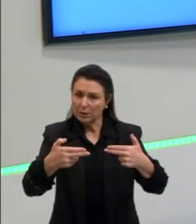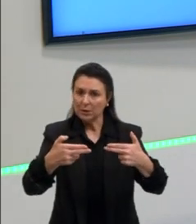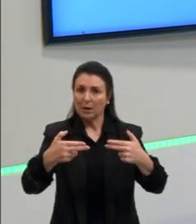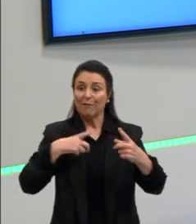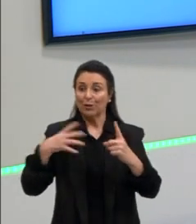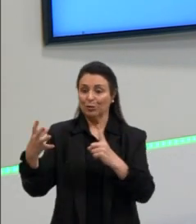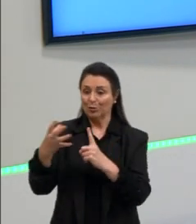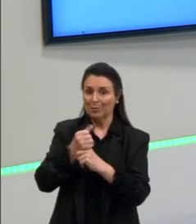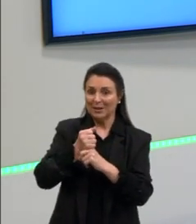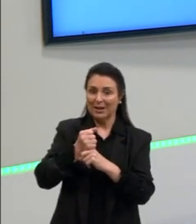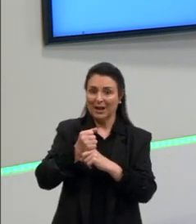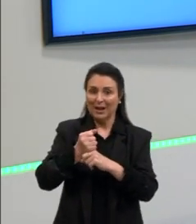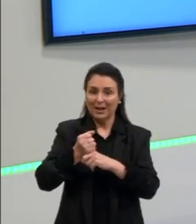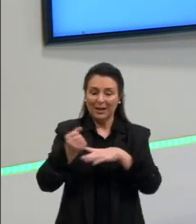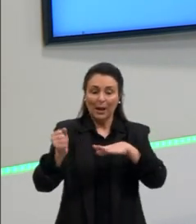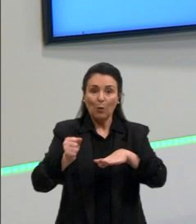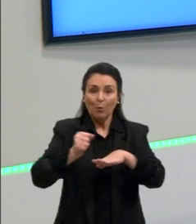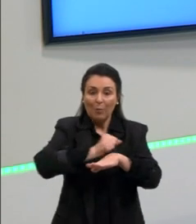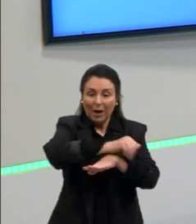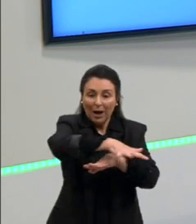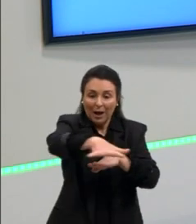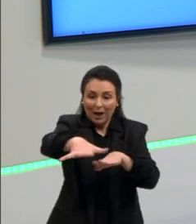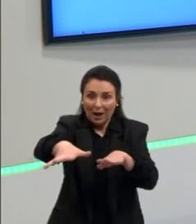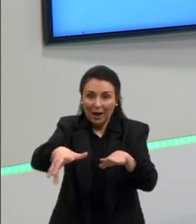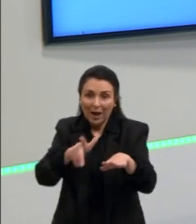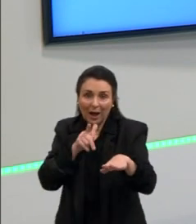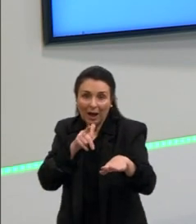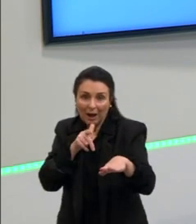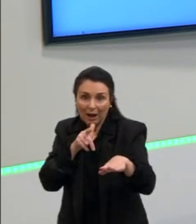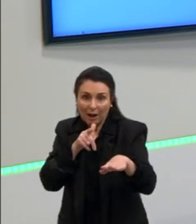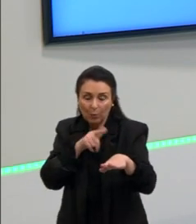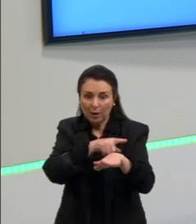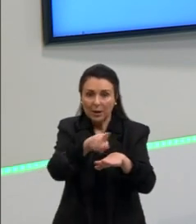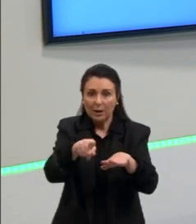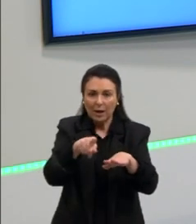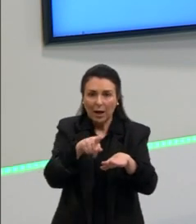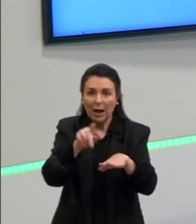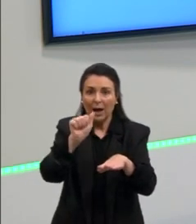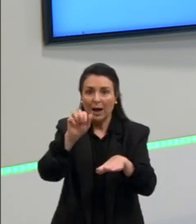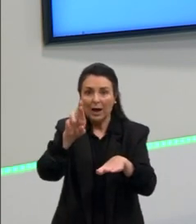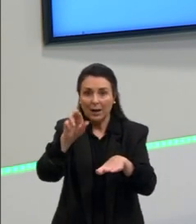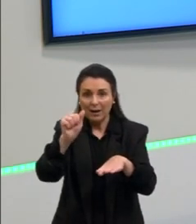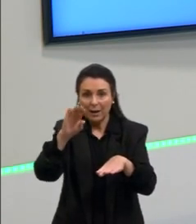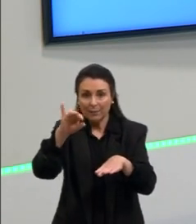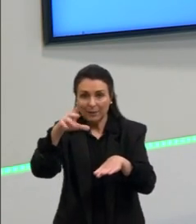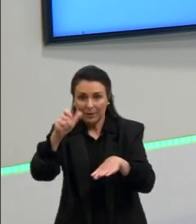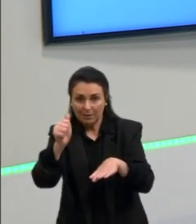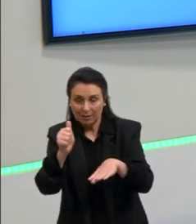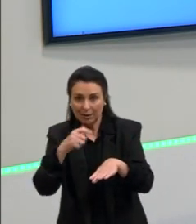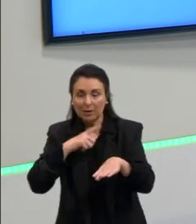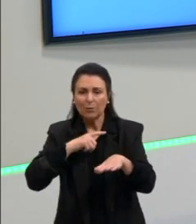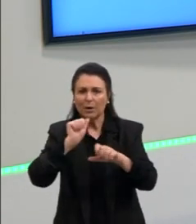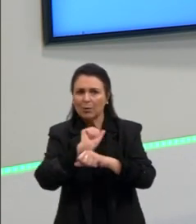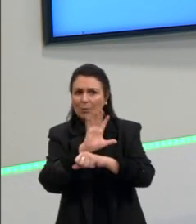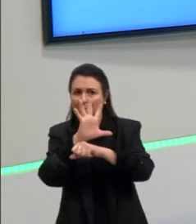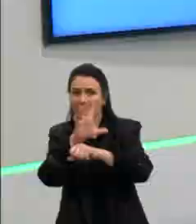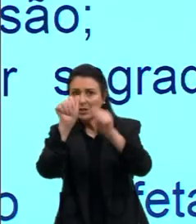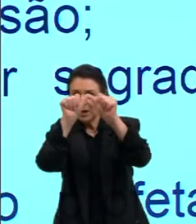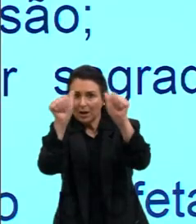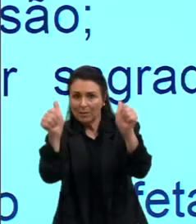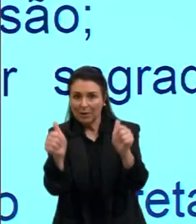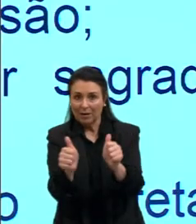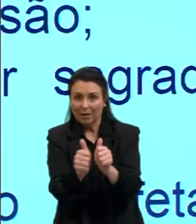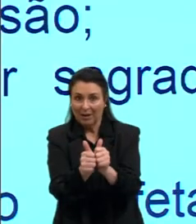e ele vai fazer uma expansão muito rápida. Aqui, nesse slide, a gente tem uma imagem, então, da